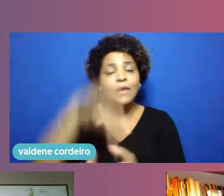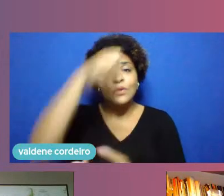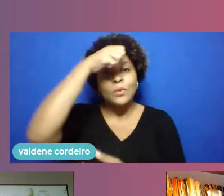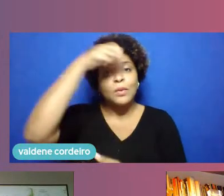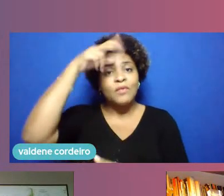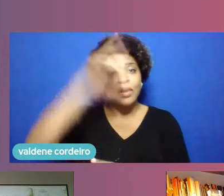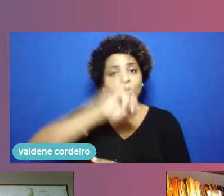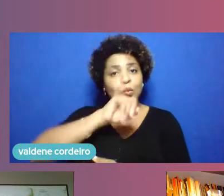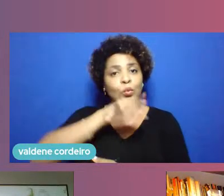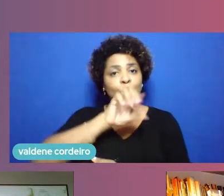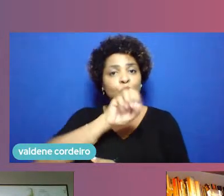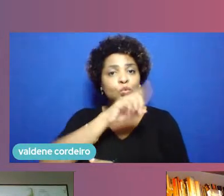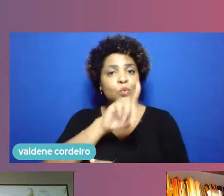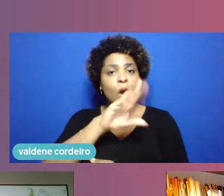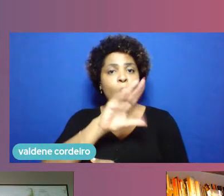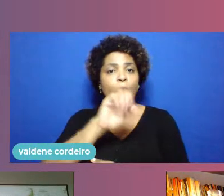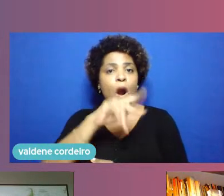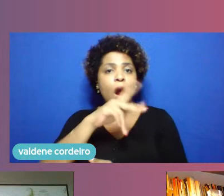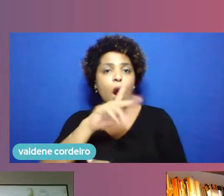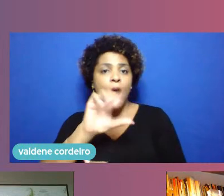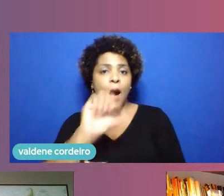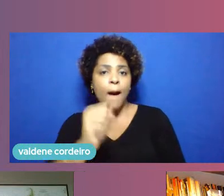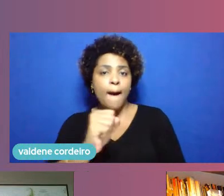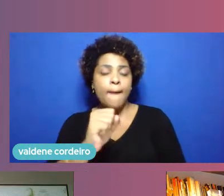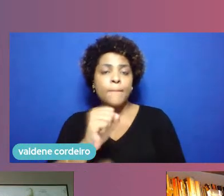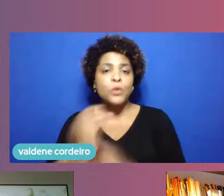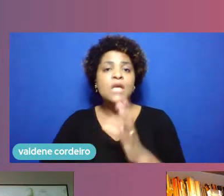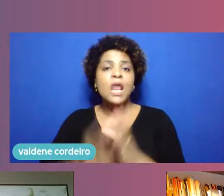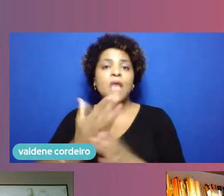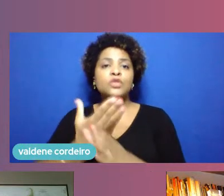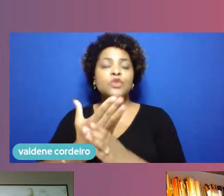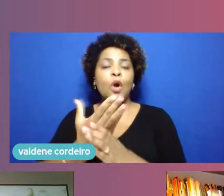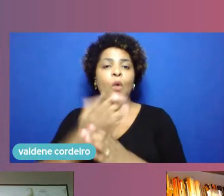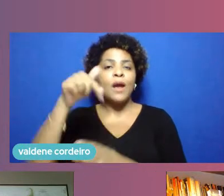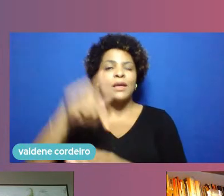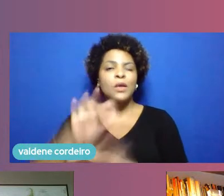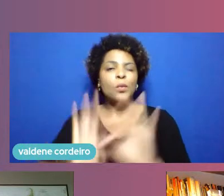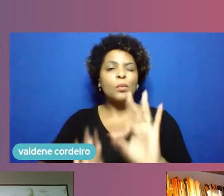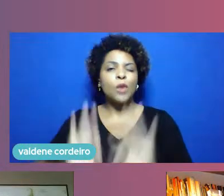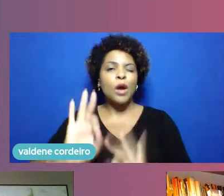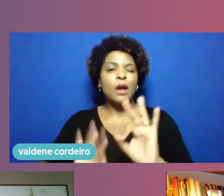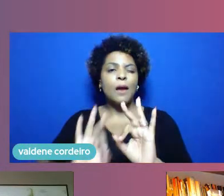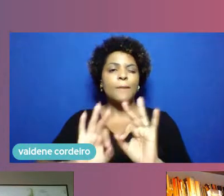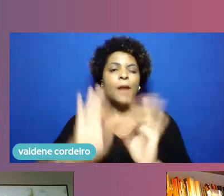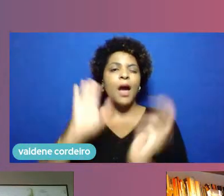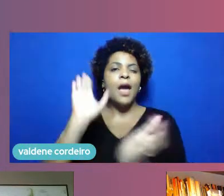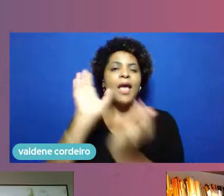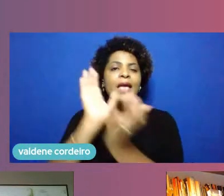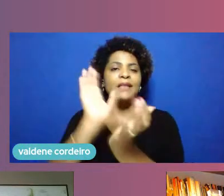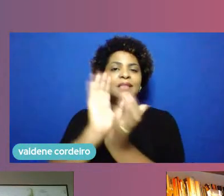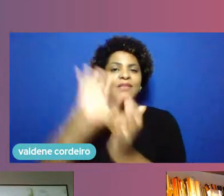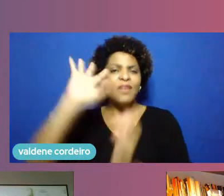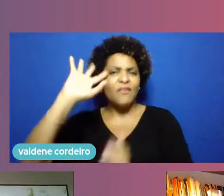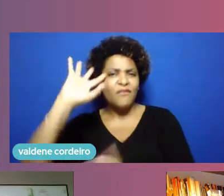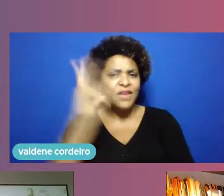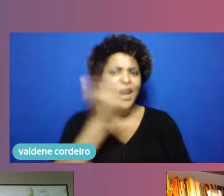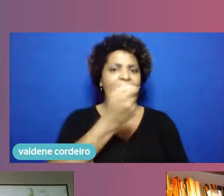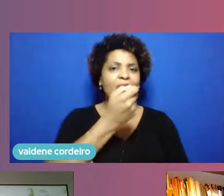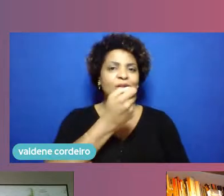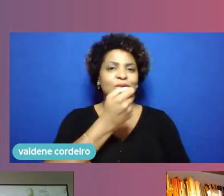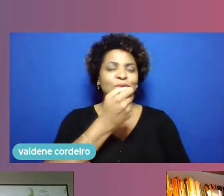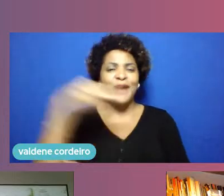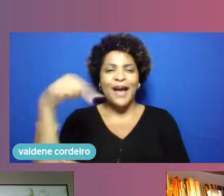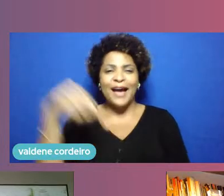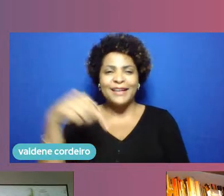fez o lançamento do programa que a gente chama de Recife Virado, que a gente está virado no Moiricuento, para usar a expressão nossa aqui típica,